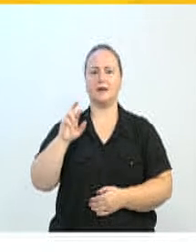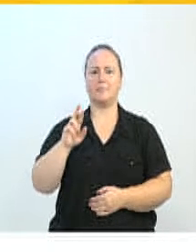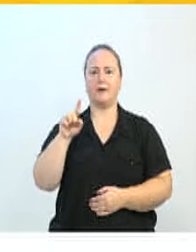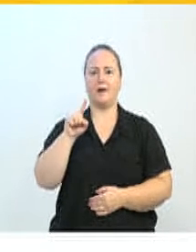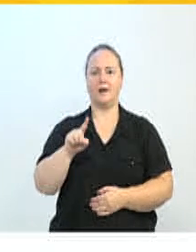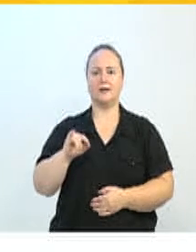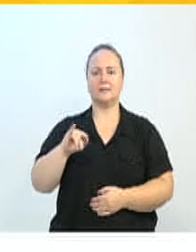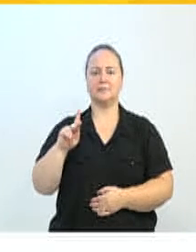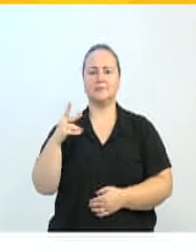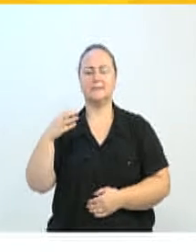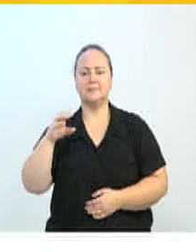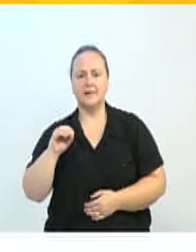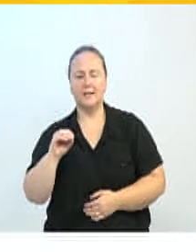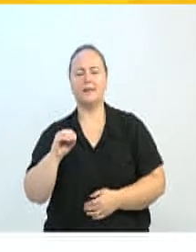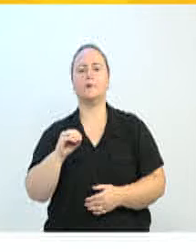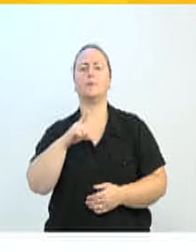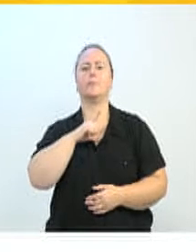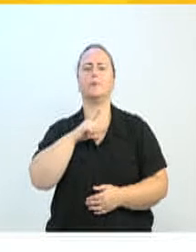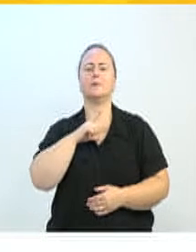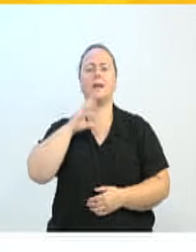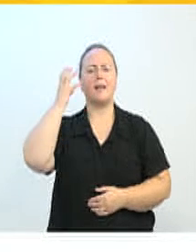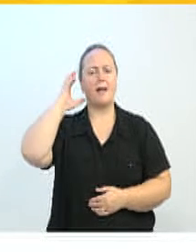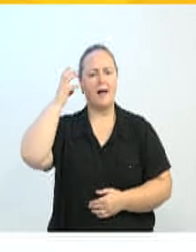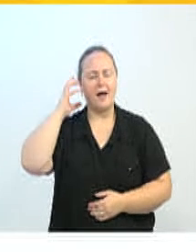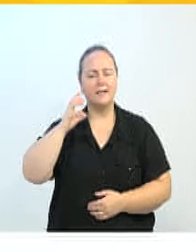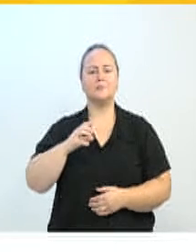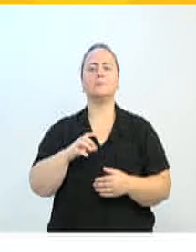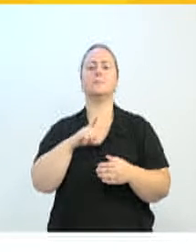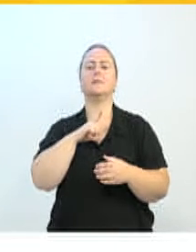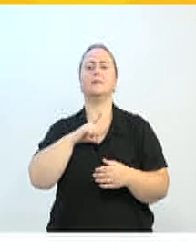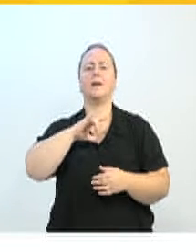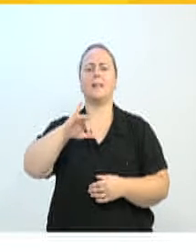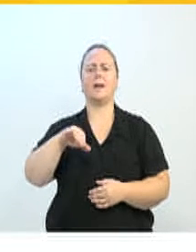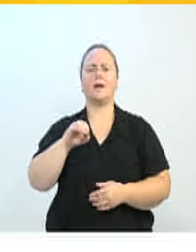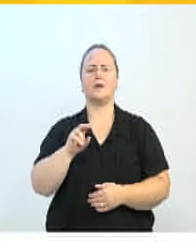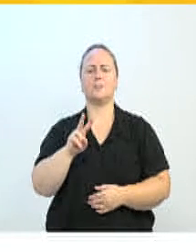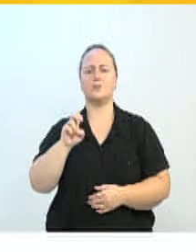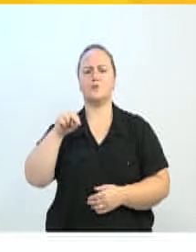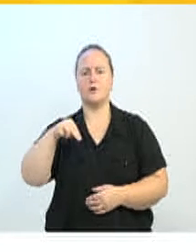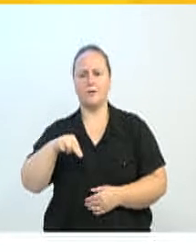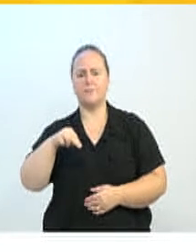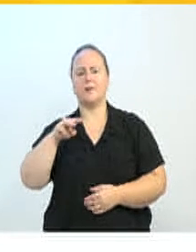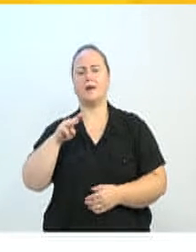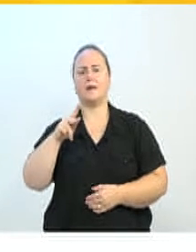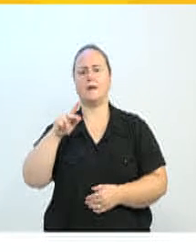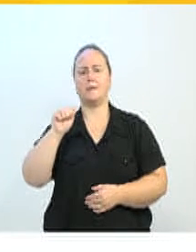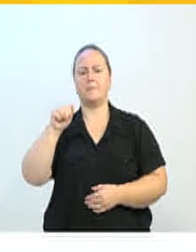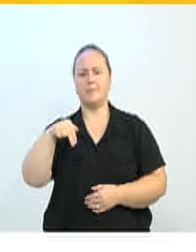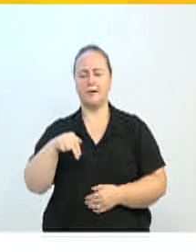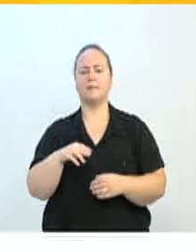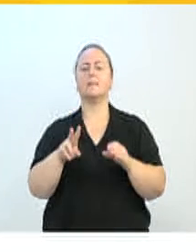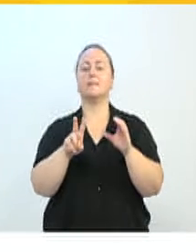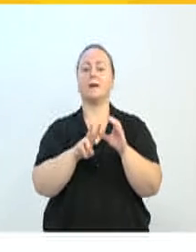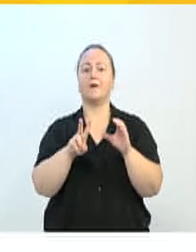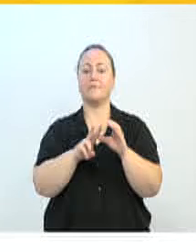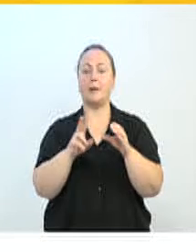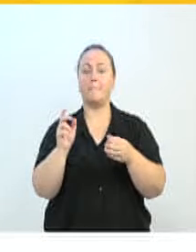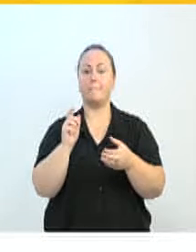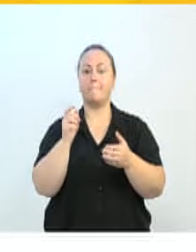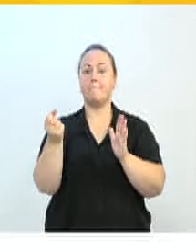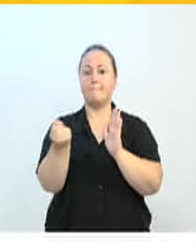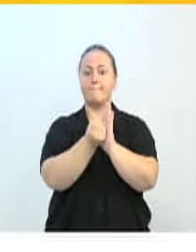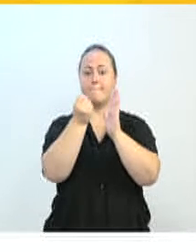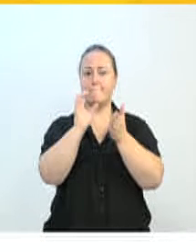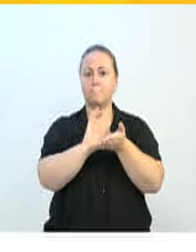KF Bombas, Rádio Mix, Clube e Jovem Pan. As empresas patrocinadoras, Via Crede, SIC